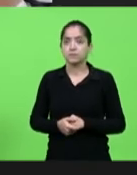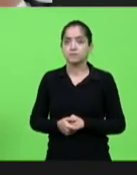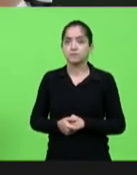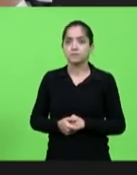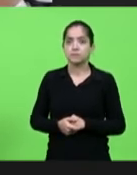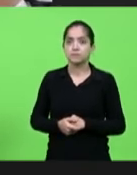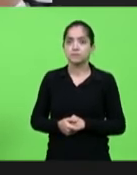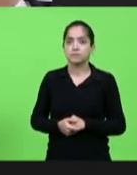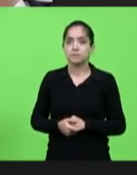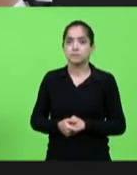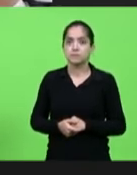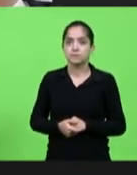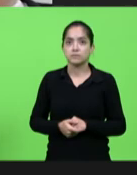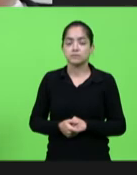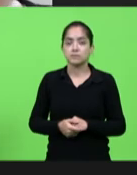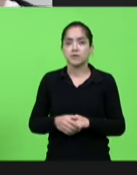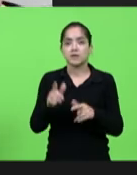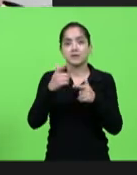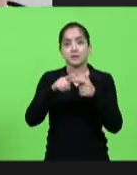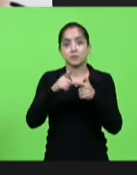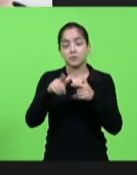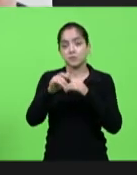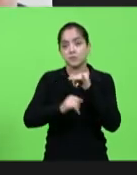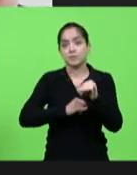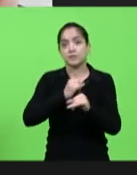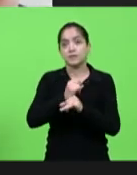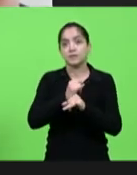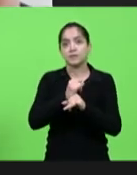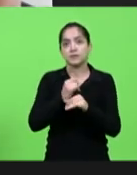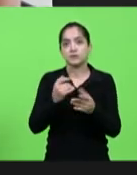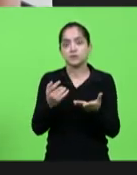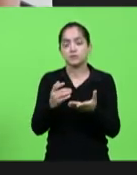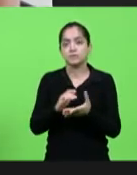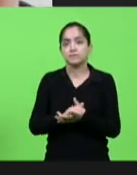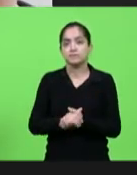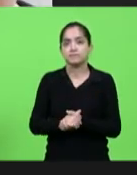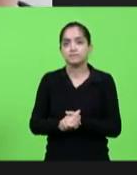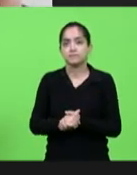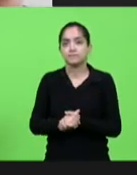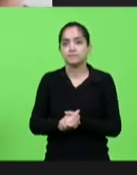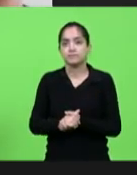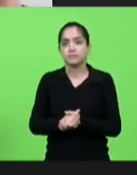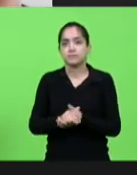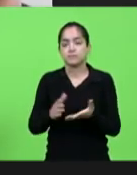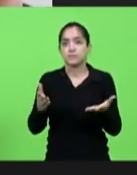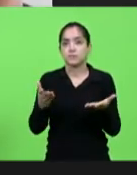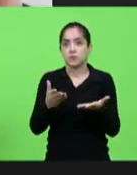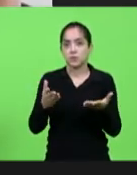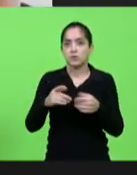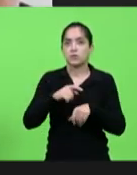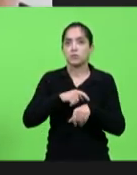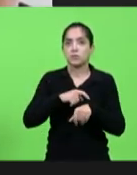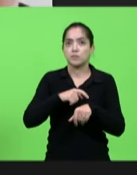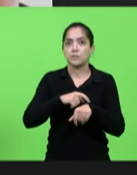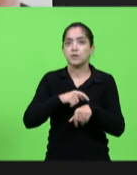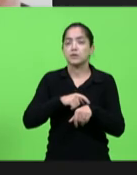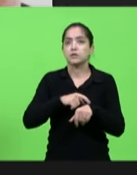é a conexão está com problema vou retomar aqui nós vivemos um momento muito